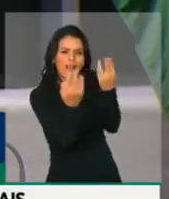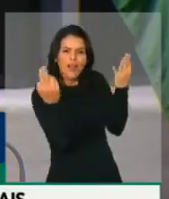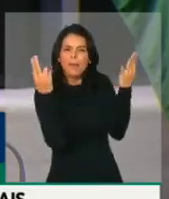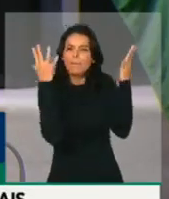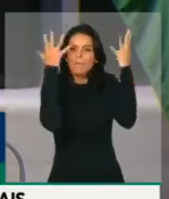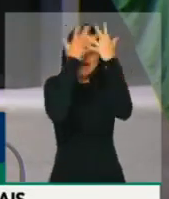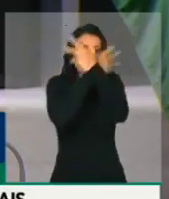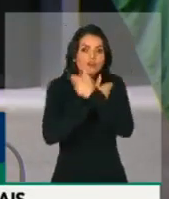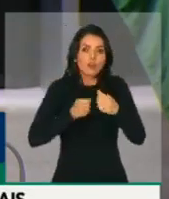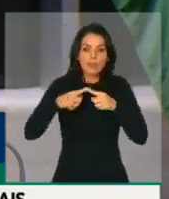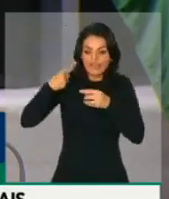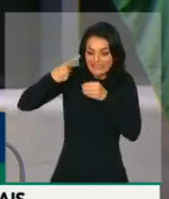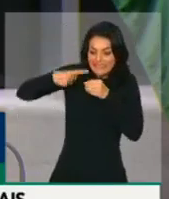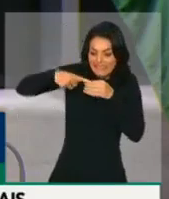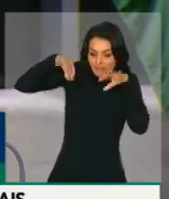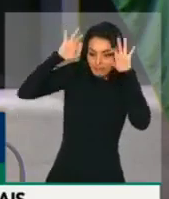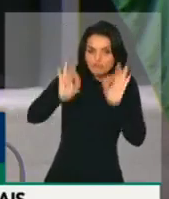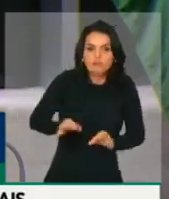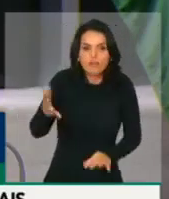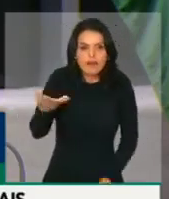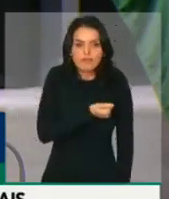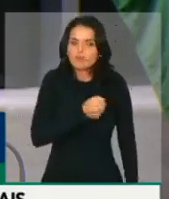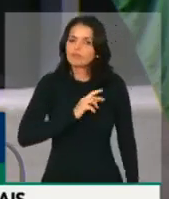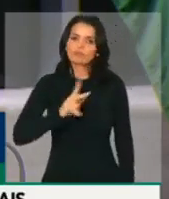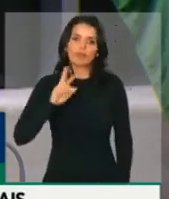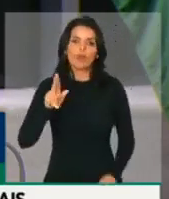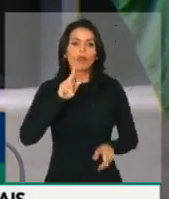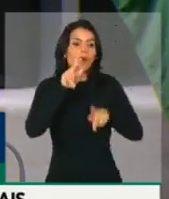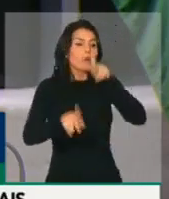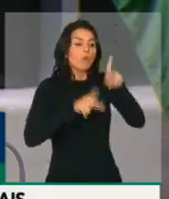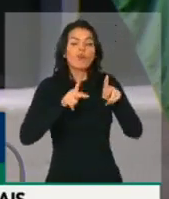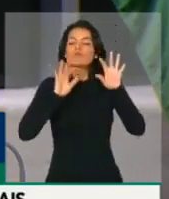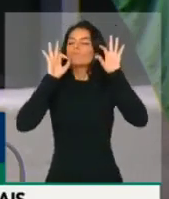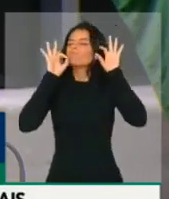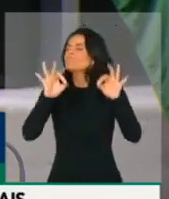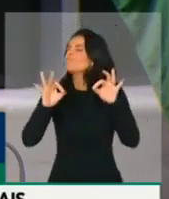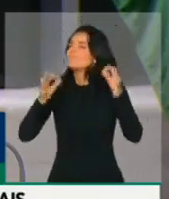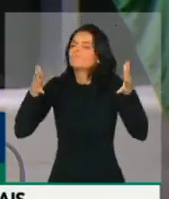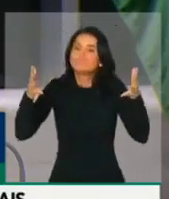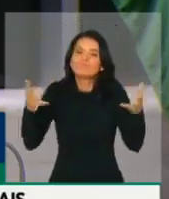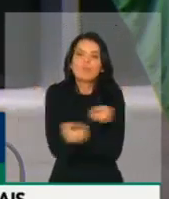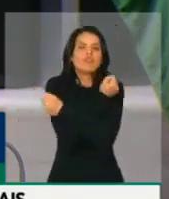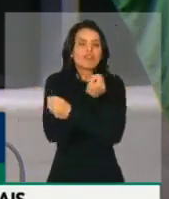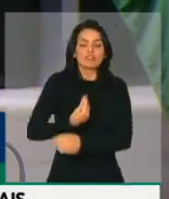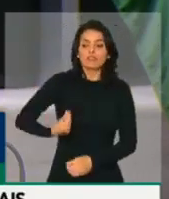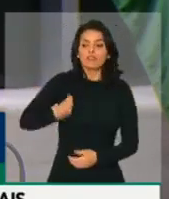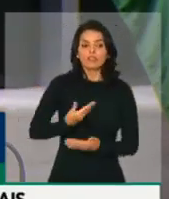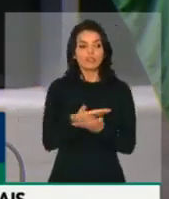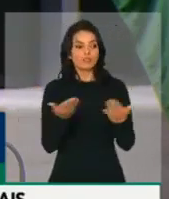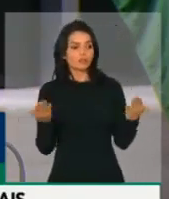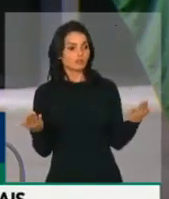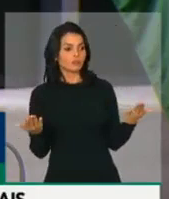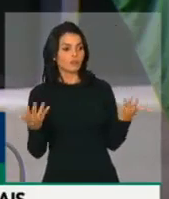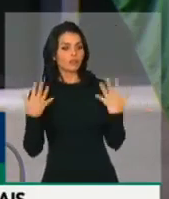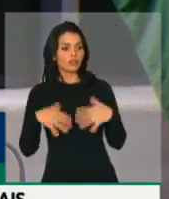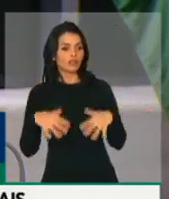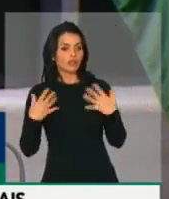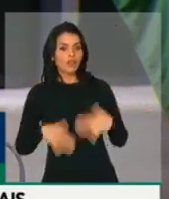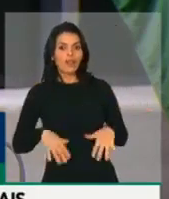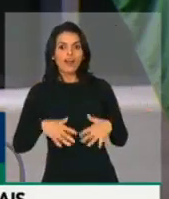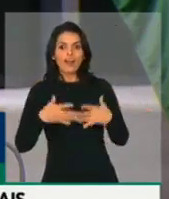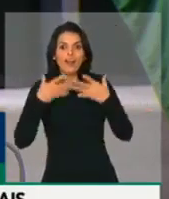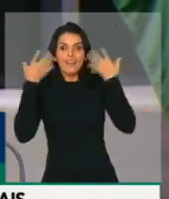maravilhosa. É uma cidade de um povo extraordinário. De um povo que sobrevive a esse desmando. Mas nós